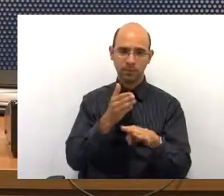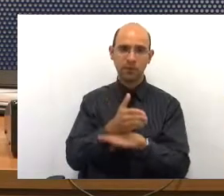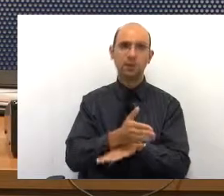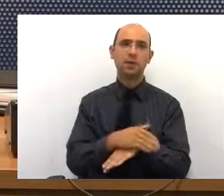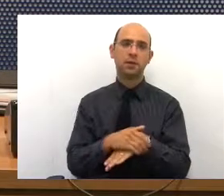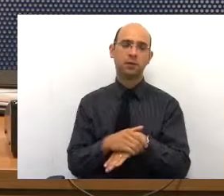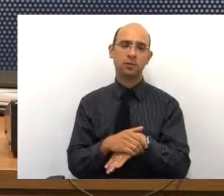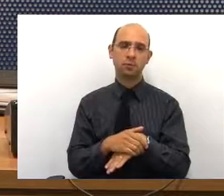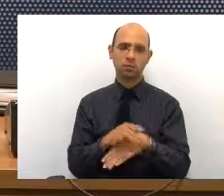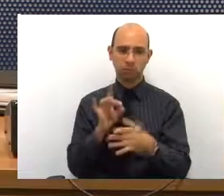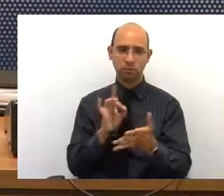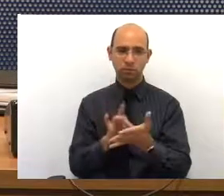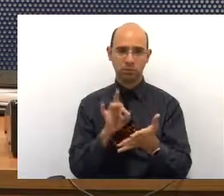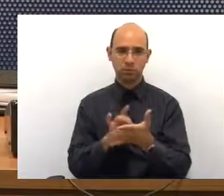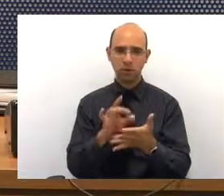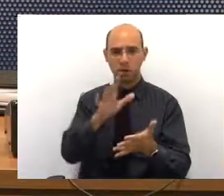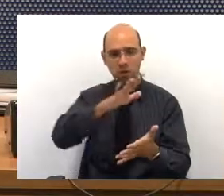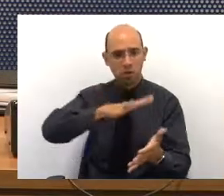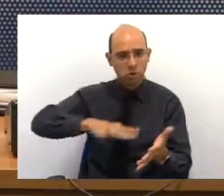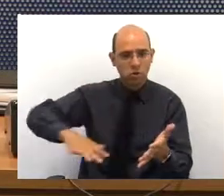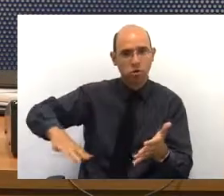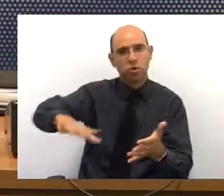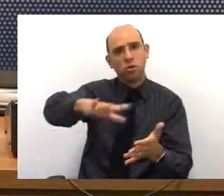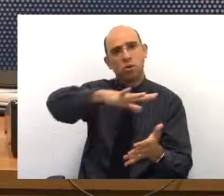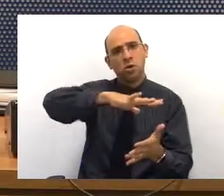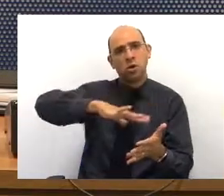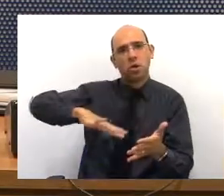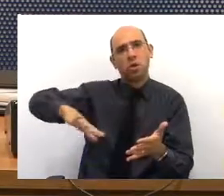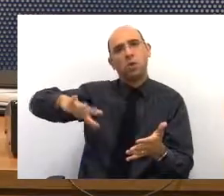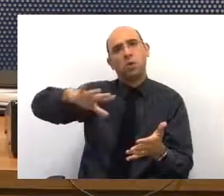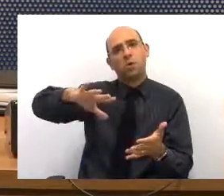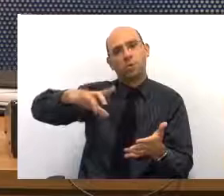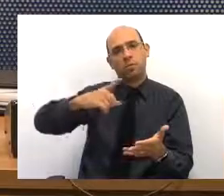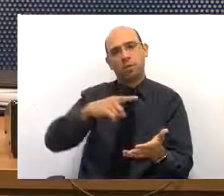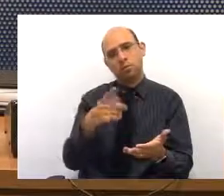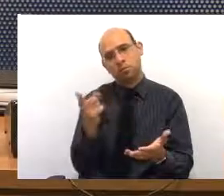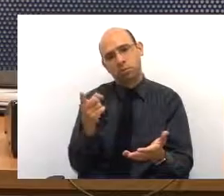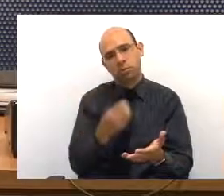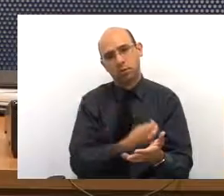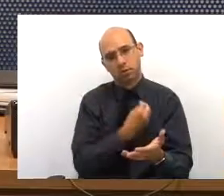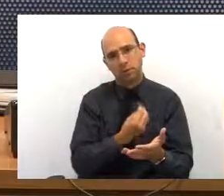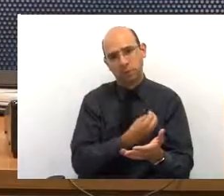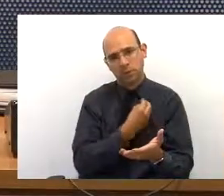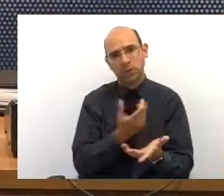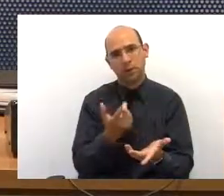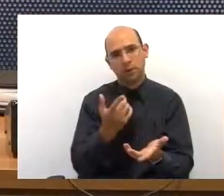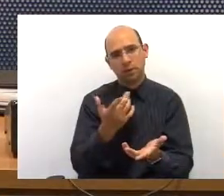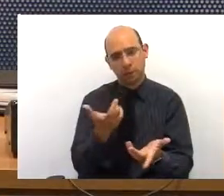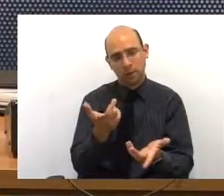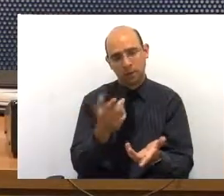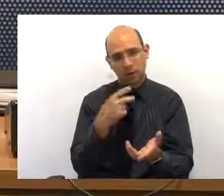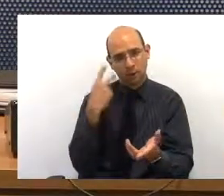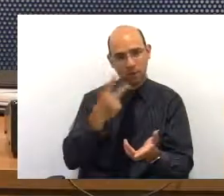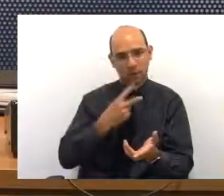concretamente, é o bairro onde mora inclusive o vereador Pesão,